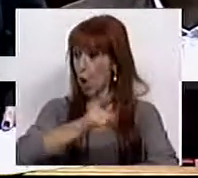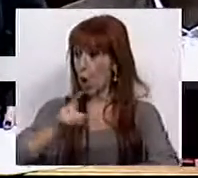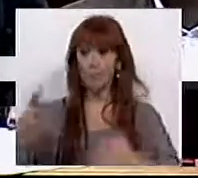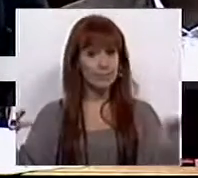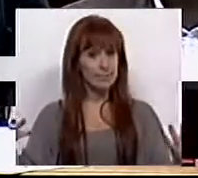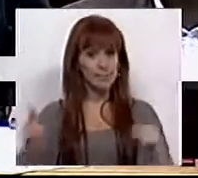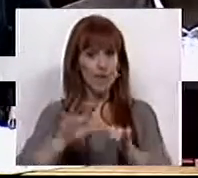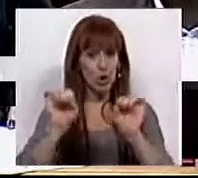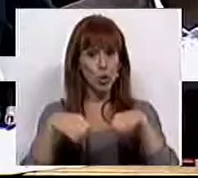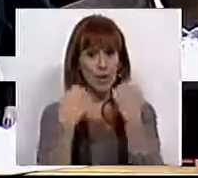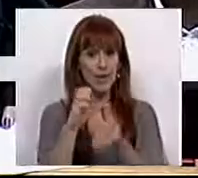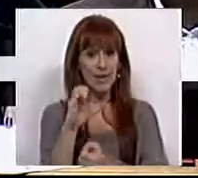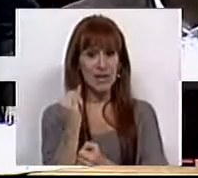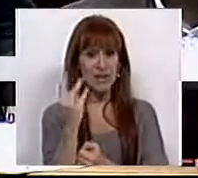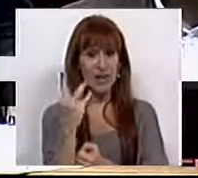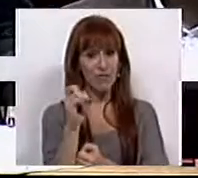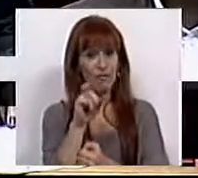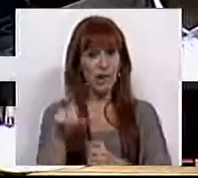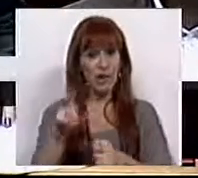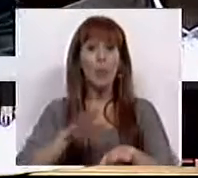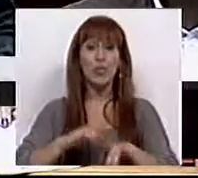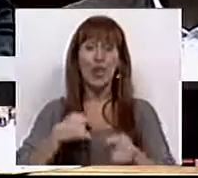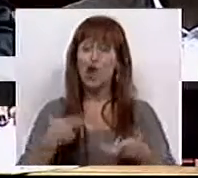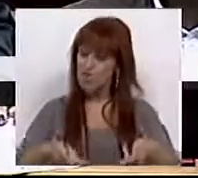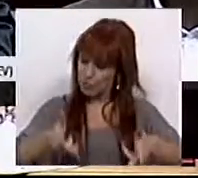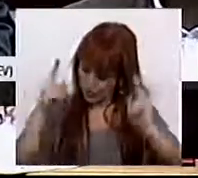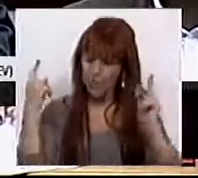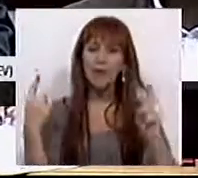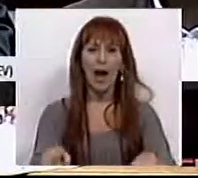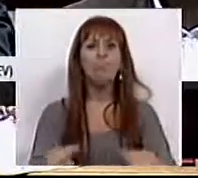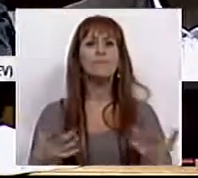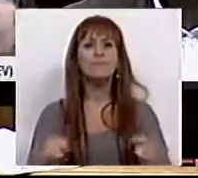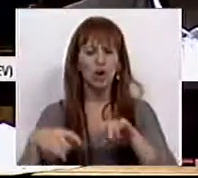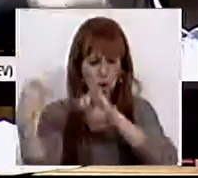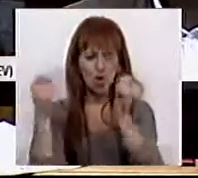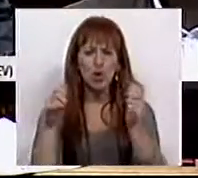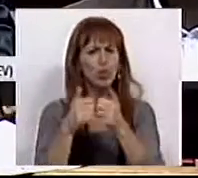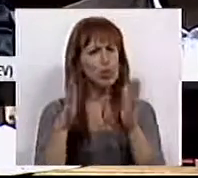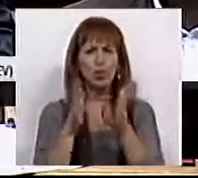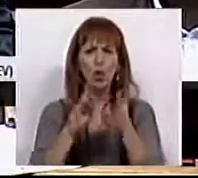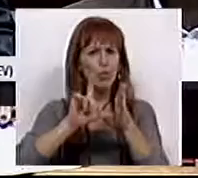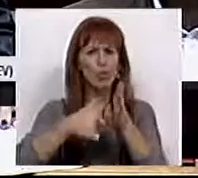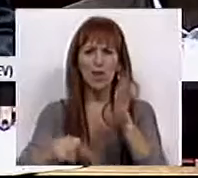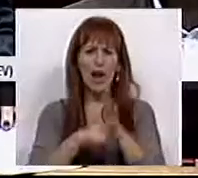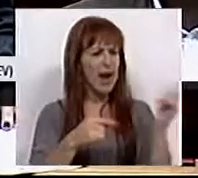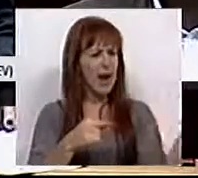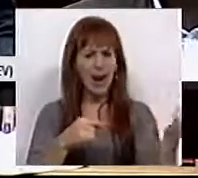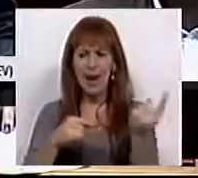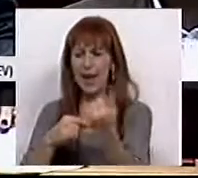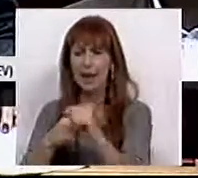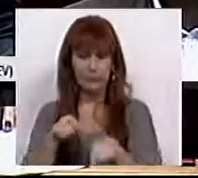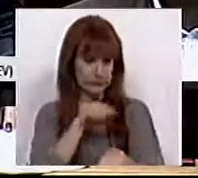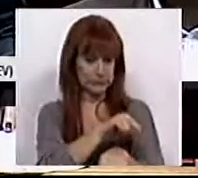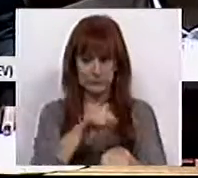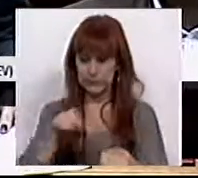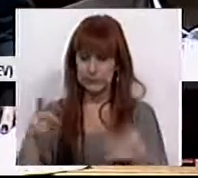essa sociedade civil. Estamos, por isso, disponíveis para discutir todos os projetos de lei em